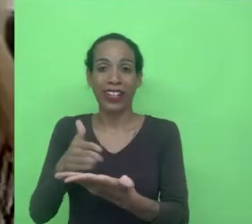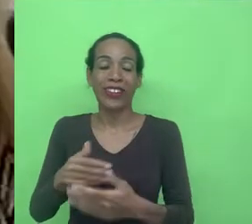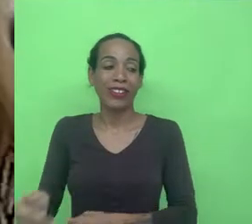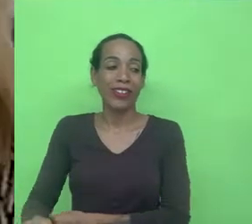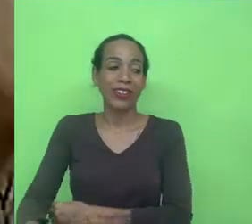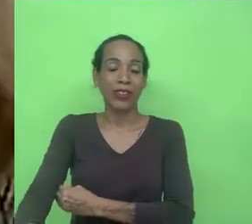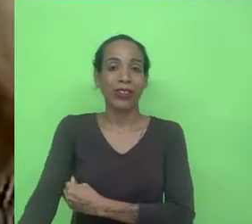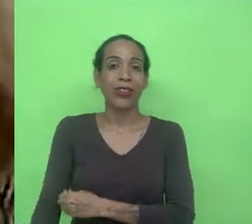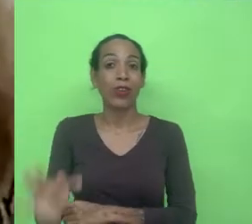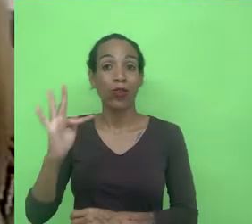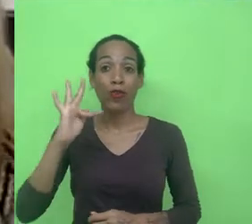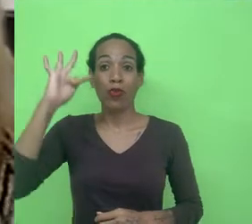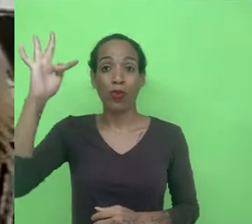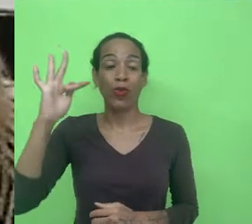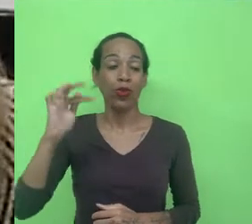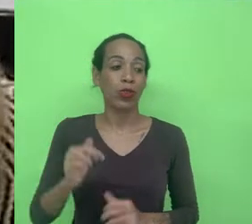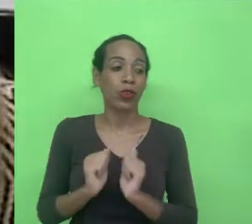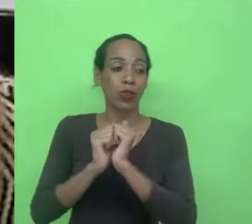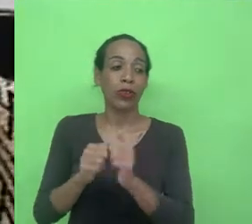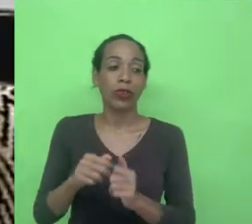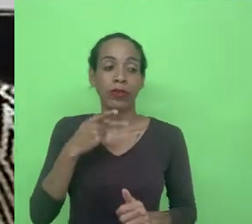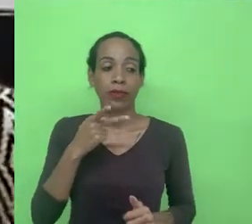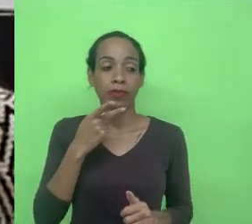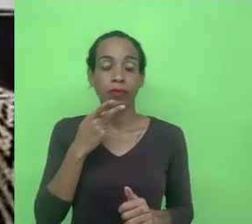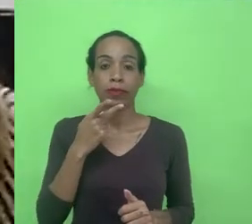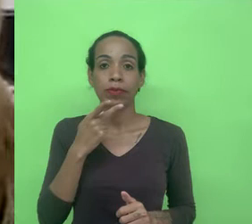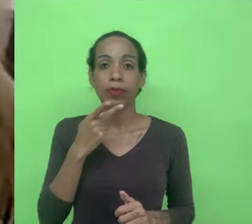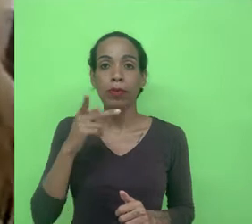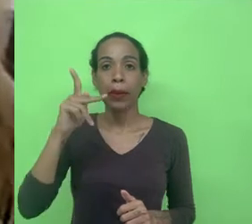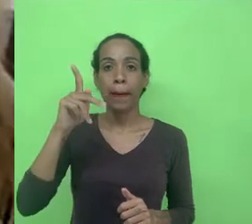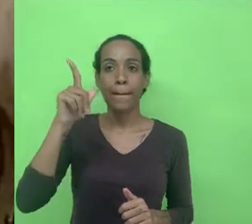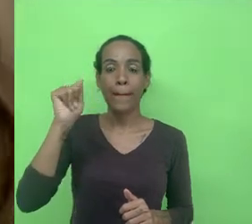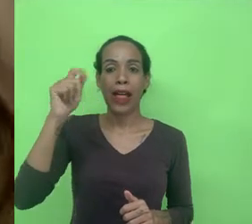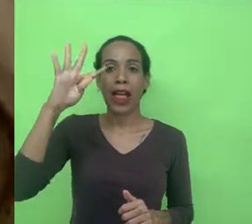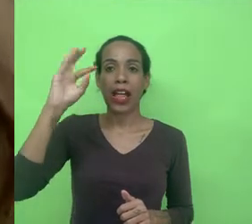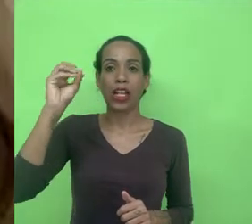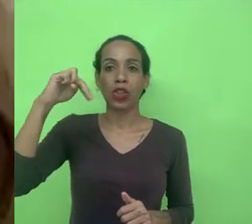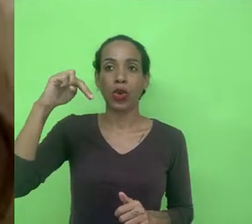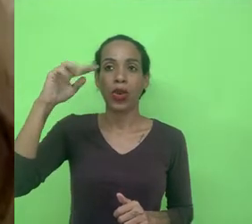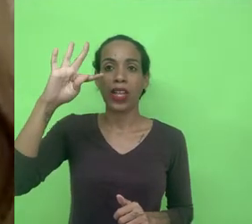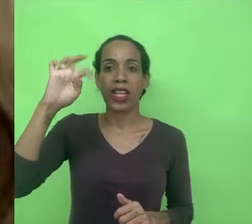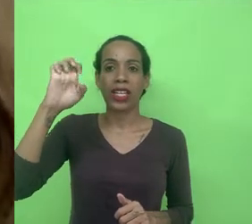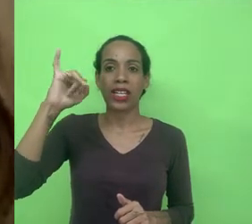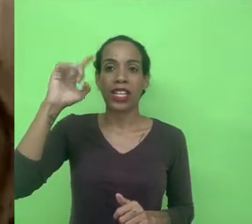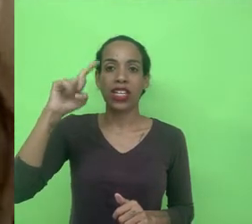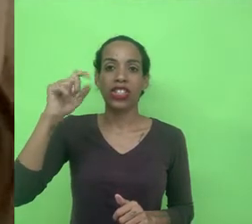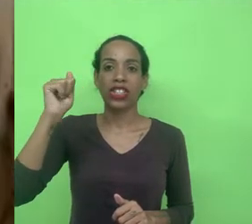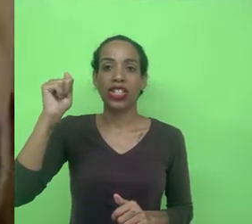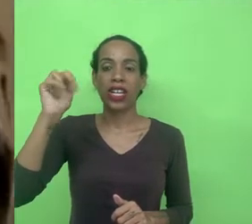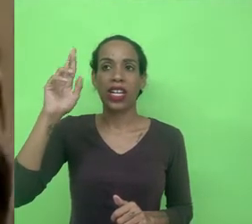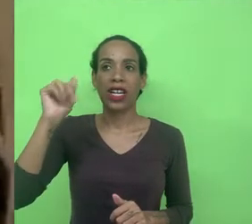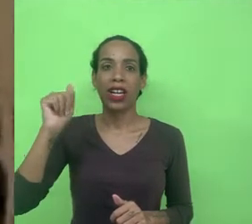eu fui com a autora e eu vou citar aqui o Platão Teixeira que é juiz auxiliar na Eramat que ele traz exatamente essa questão da